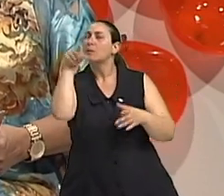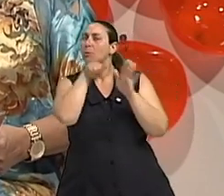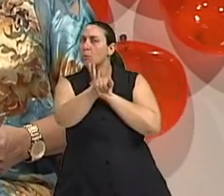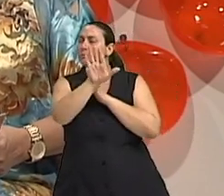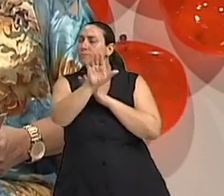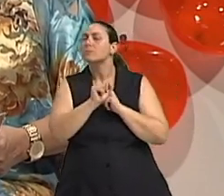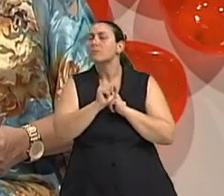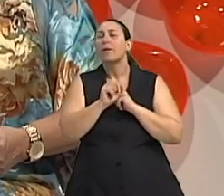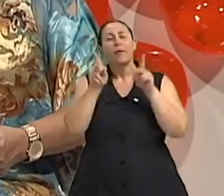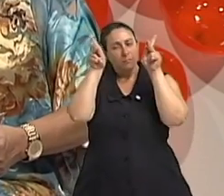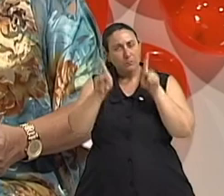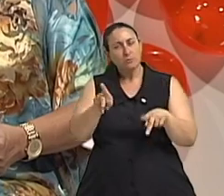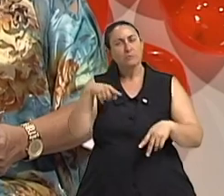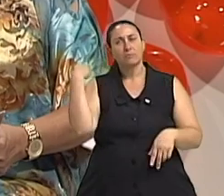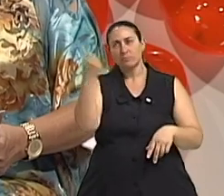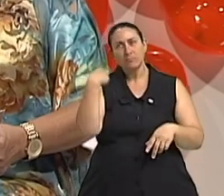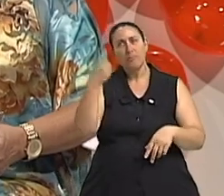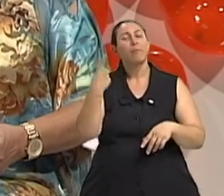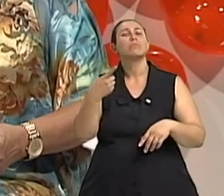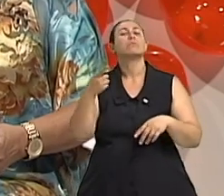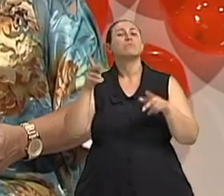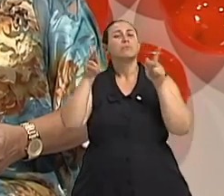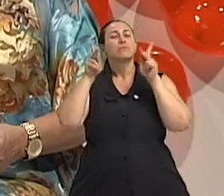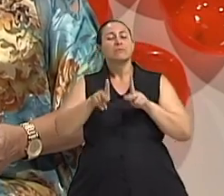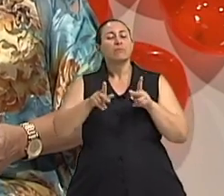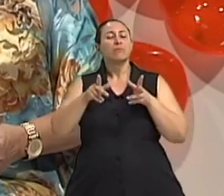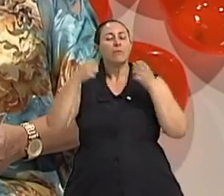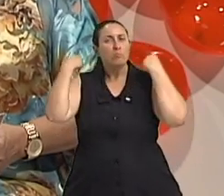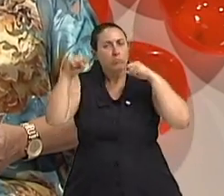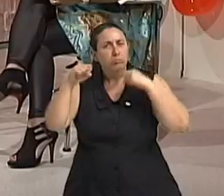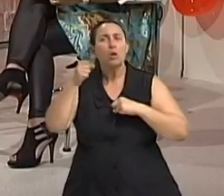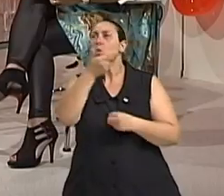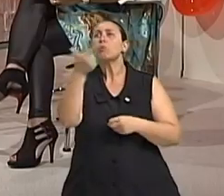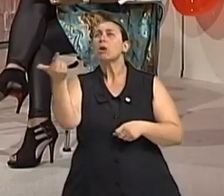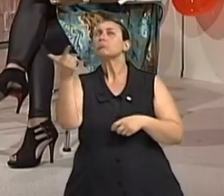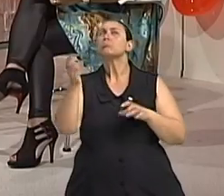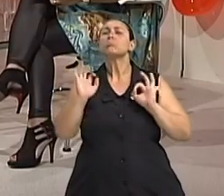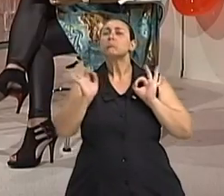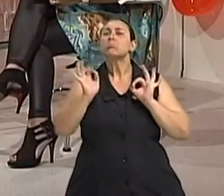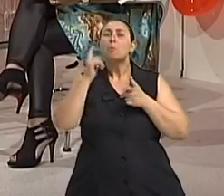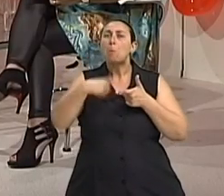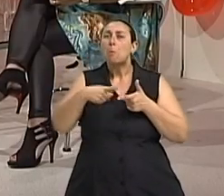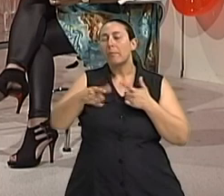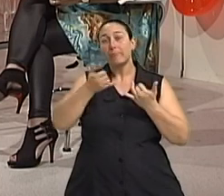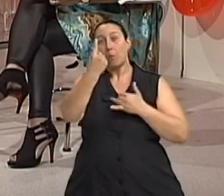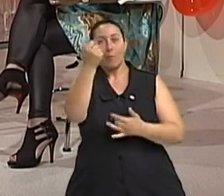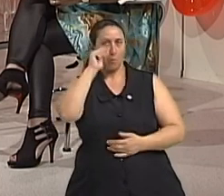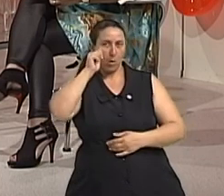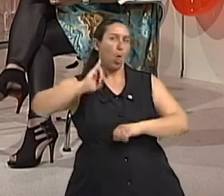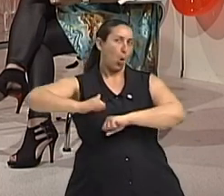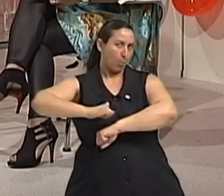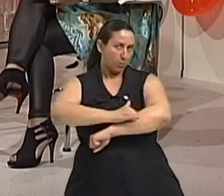preparado e que faz exercício físico sem sobrepeso o que eu quero dizer? que uma pessoa obesa, uma mulher